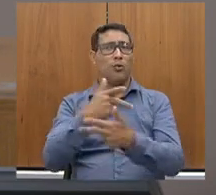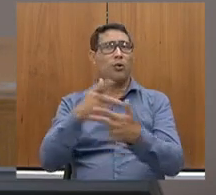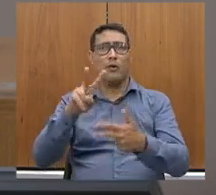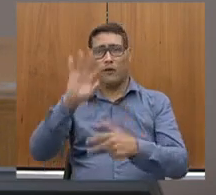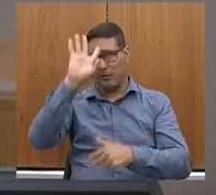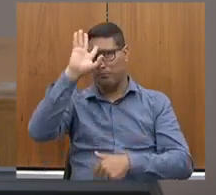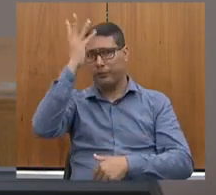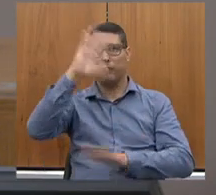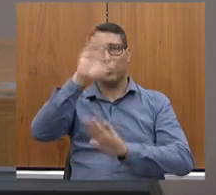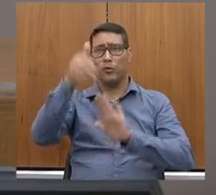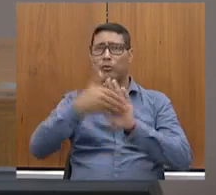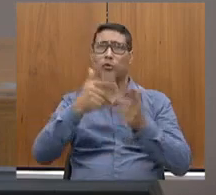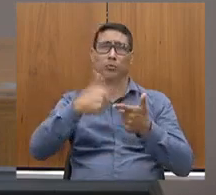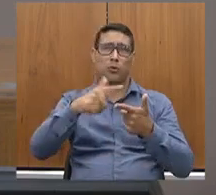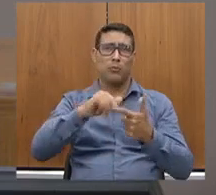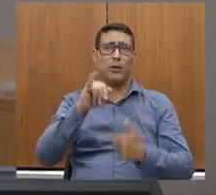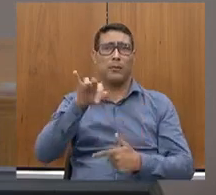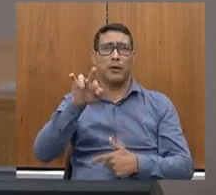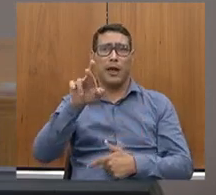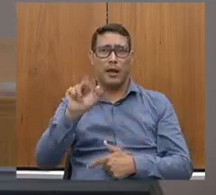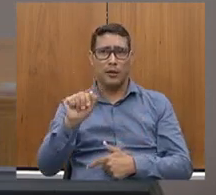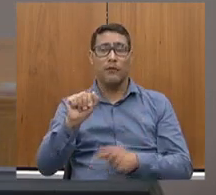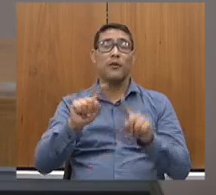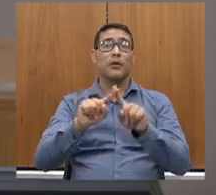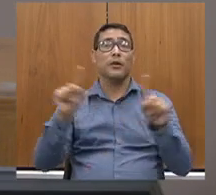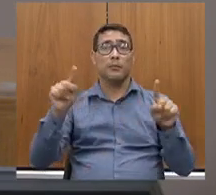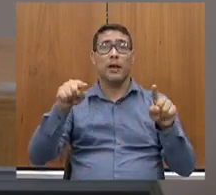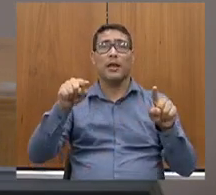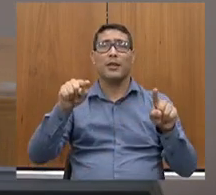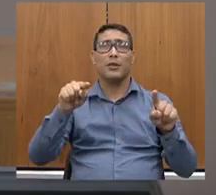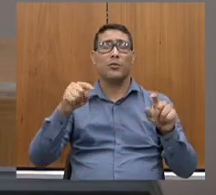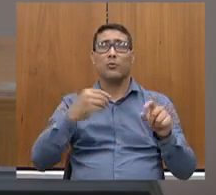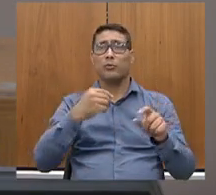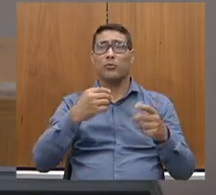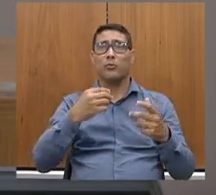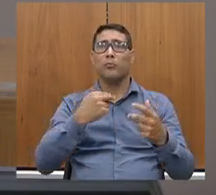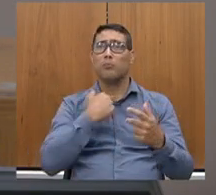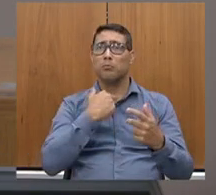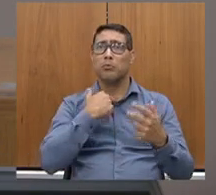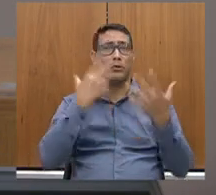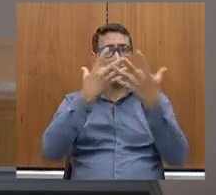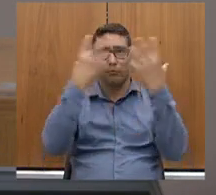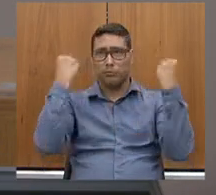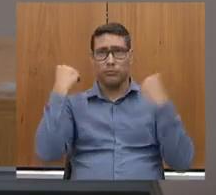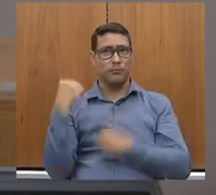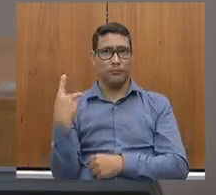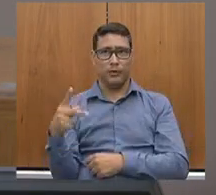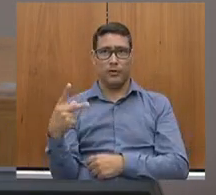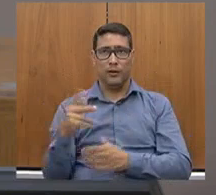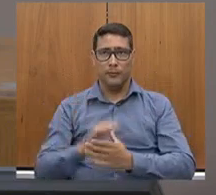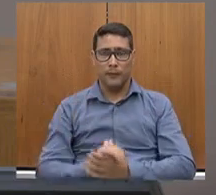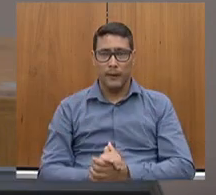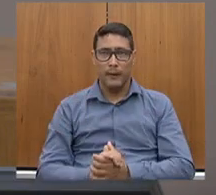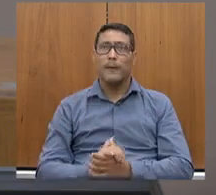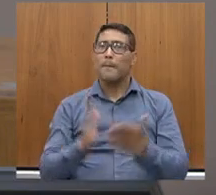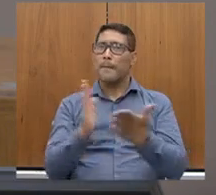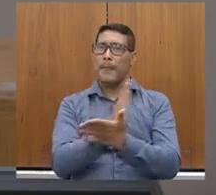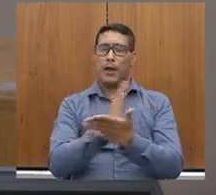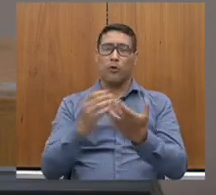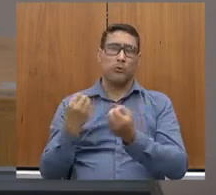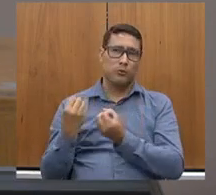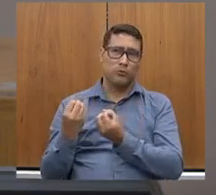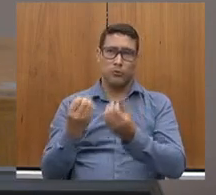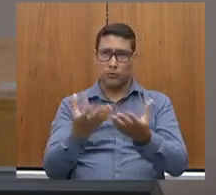os problemas da infraestrutura. Mas elas também não podem ser marginalizadas. Há muitas situações em que as concessões são, sim,